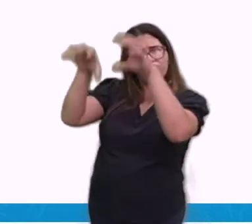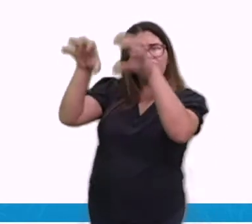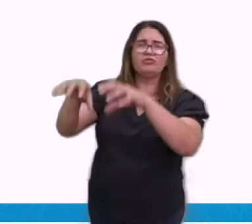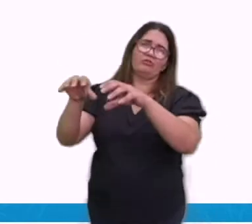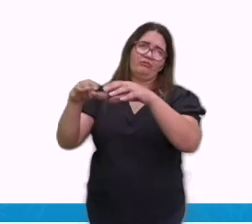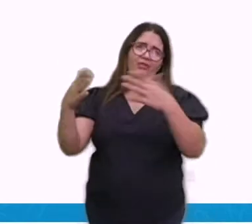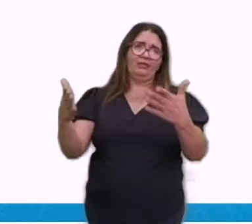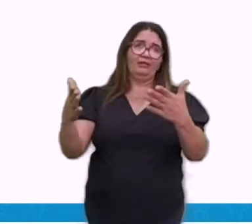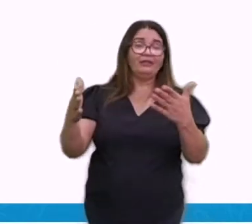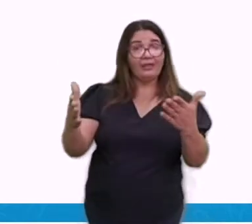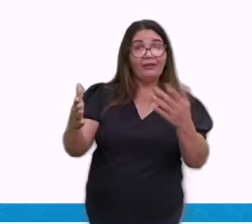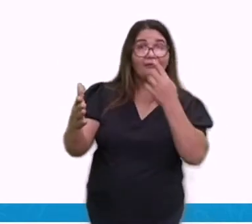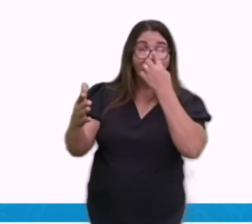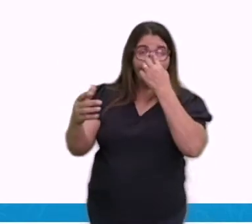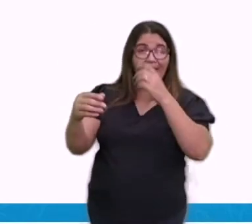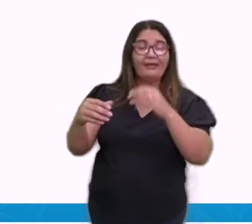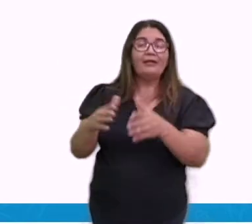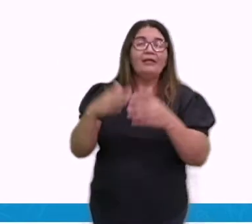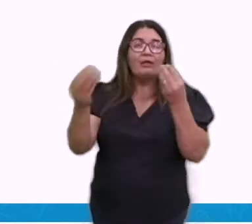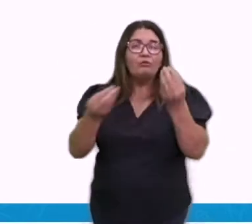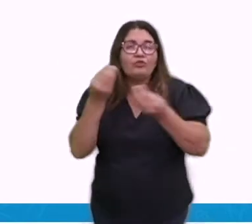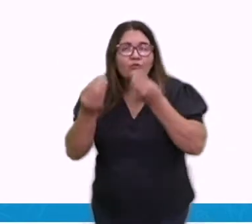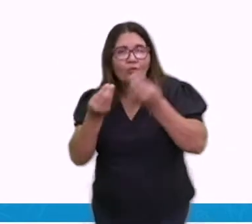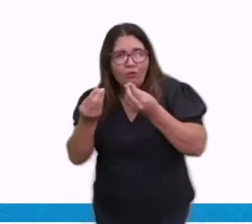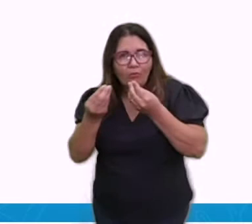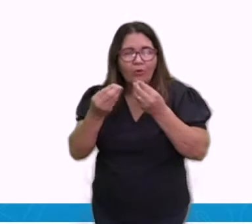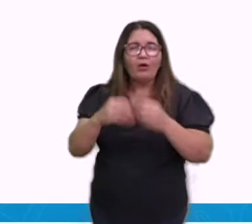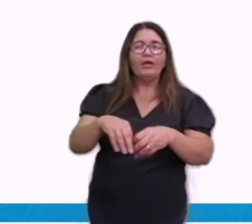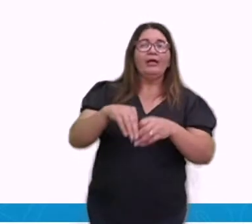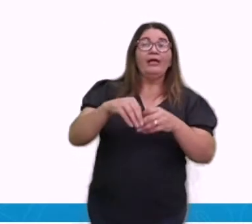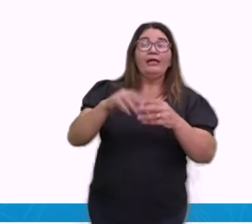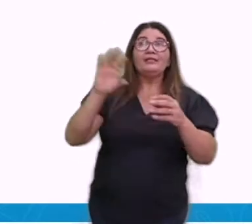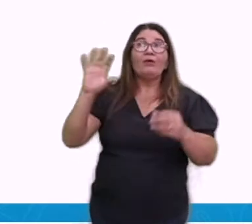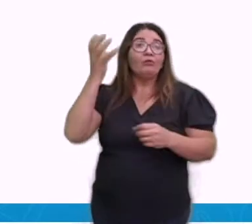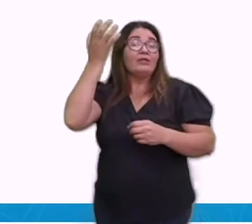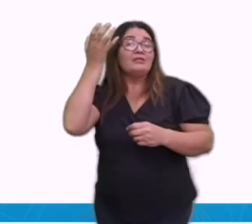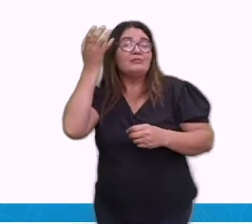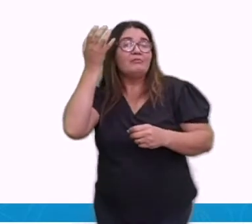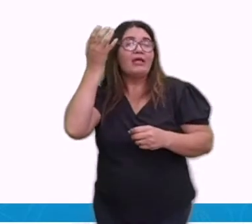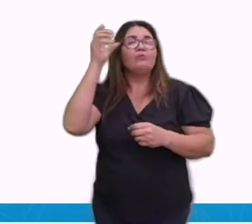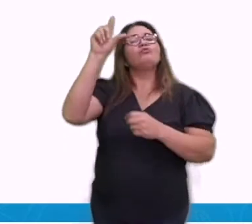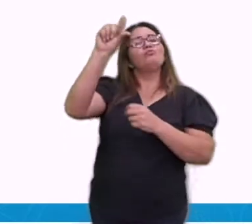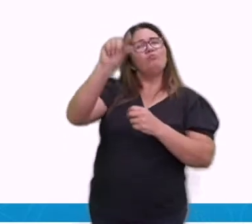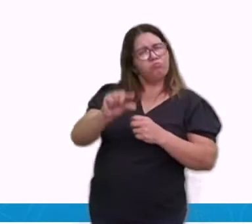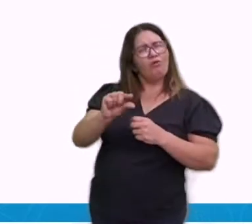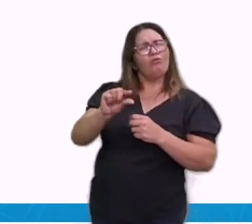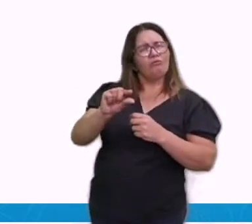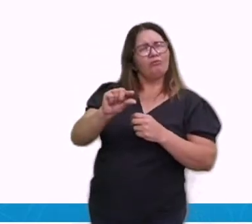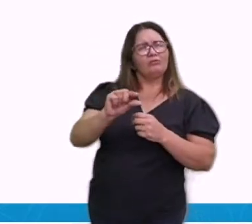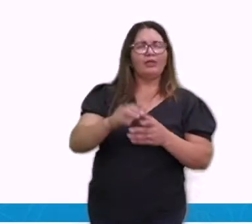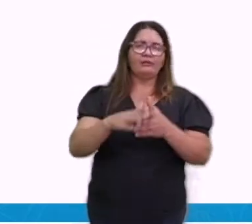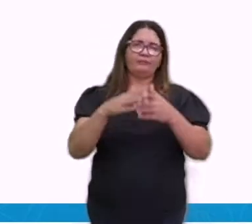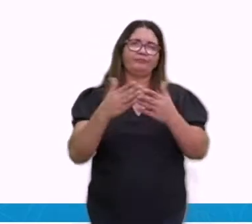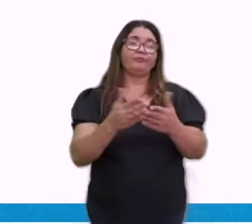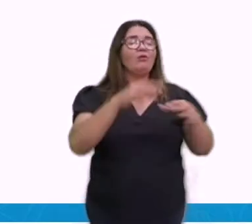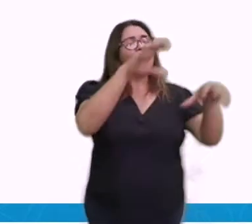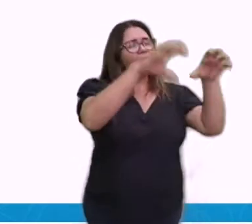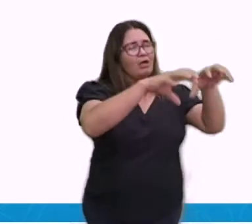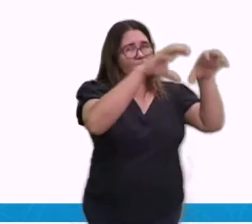Isso é escasso. É porque é pouco. Acontece pouco. Não acontece muito. Então chove muito pouco.